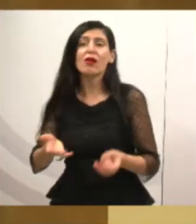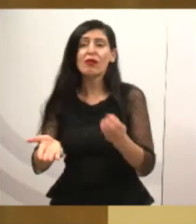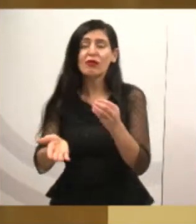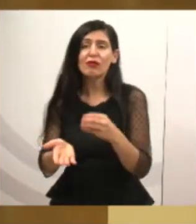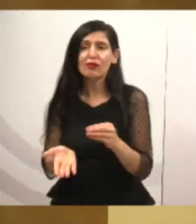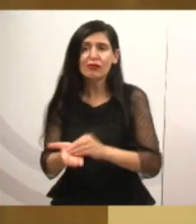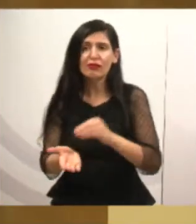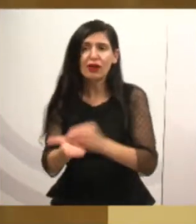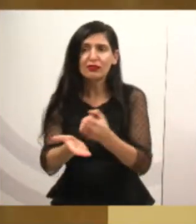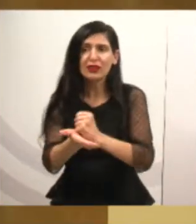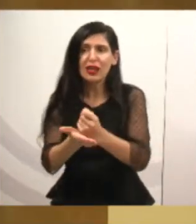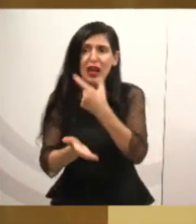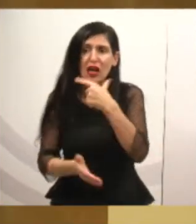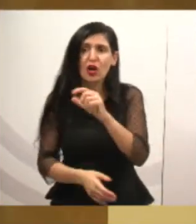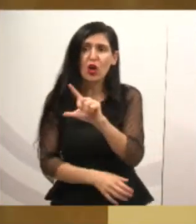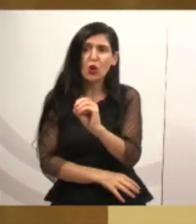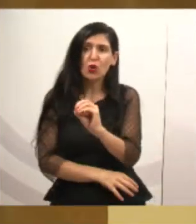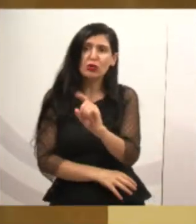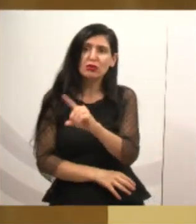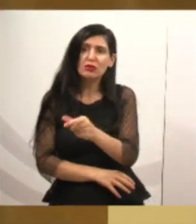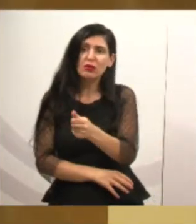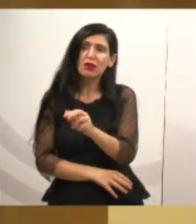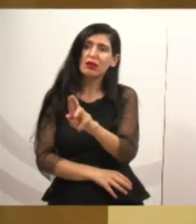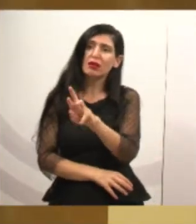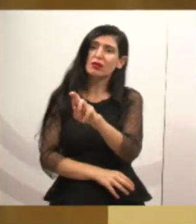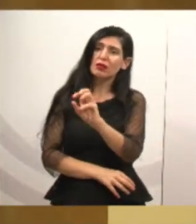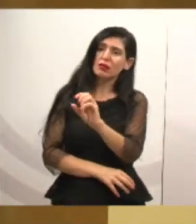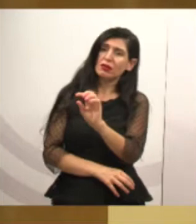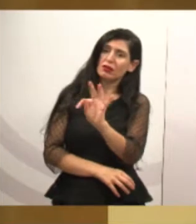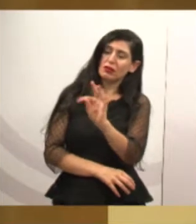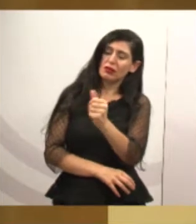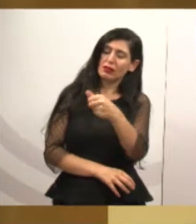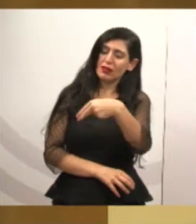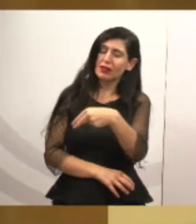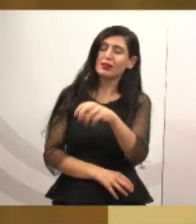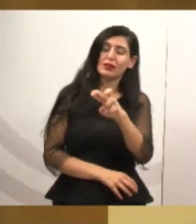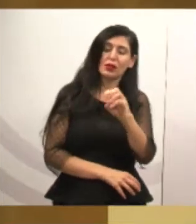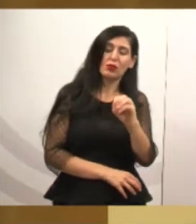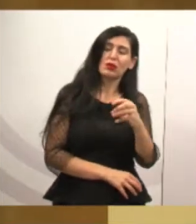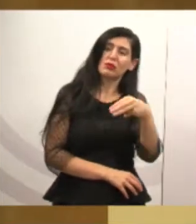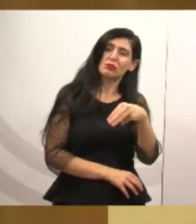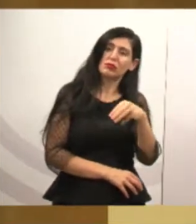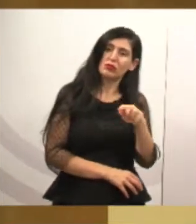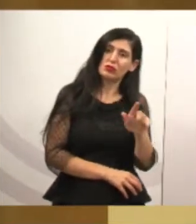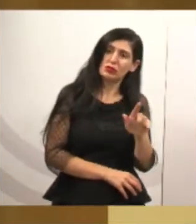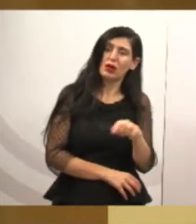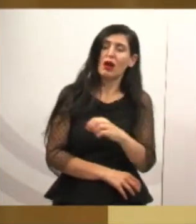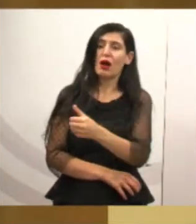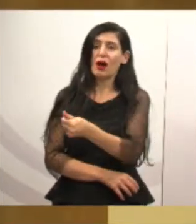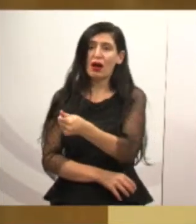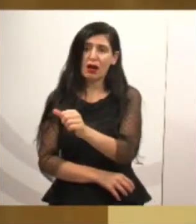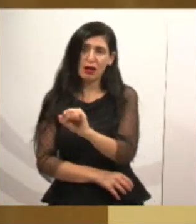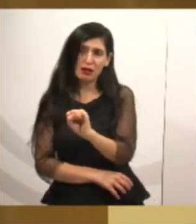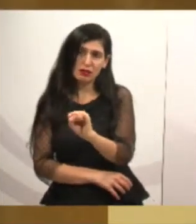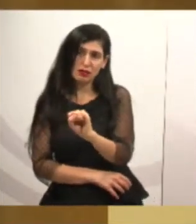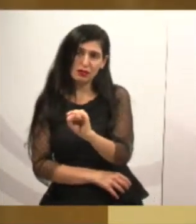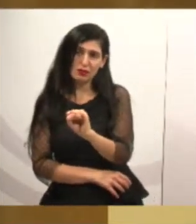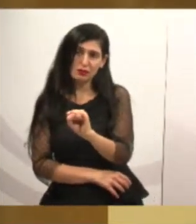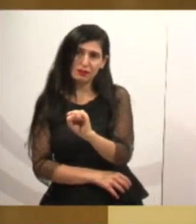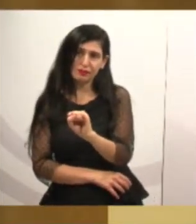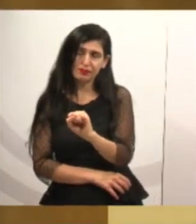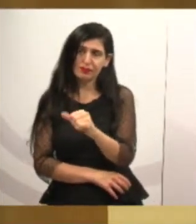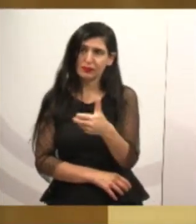rede, como o Lazartan, de 50 miligramas, AS, de 100 miligramas. São remédios praticamente